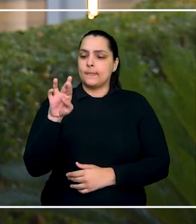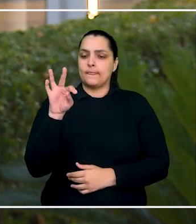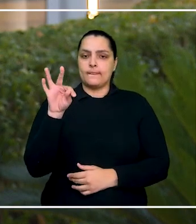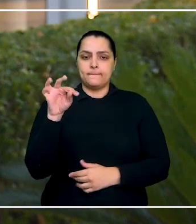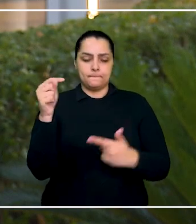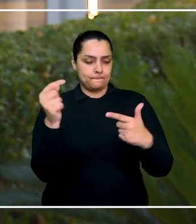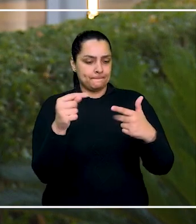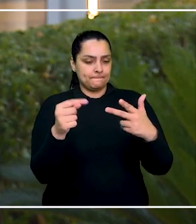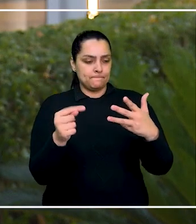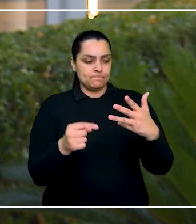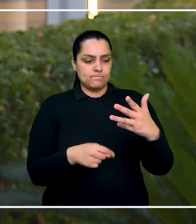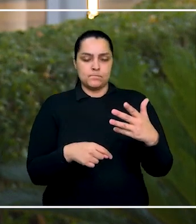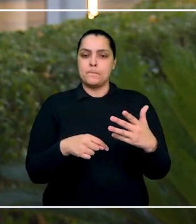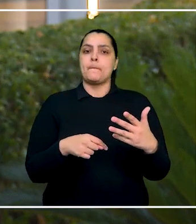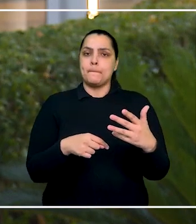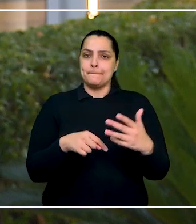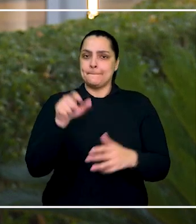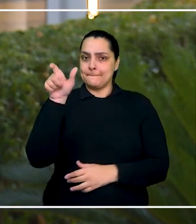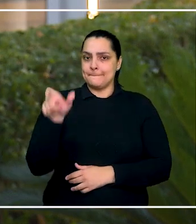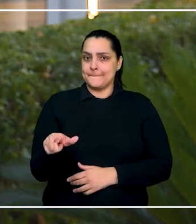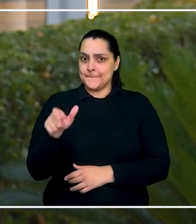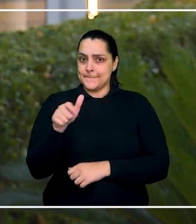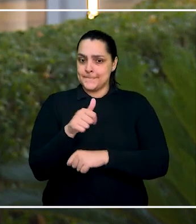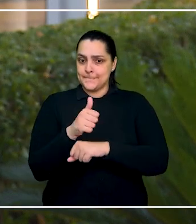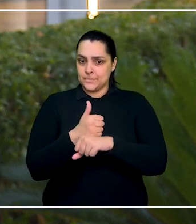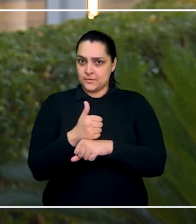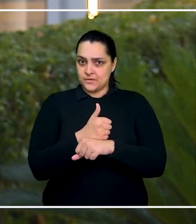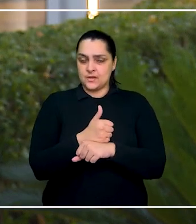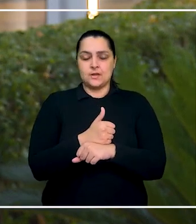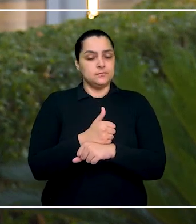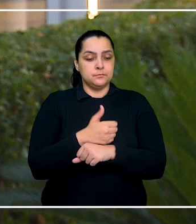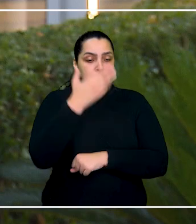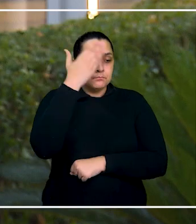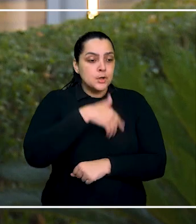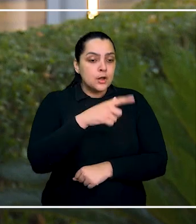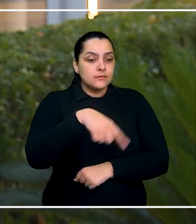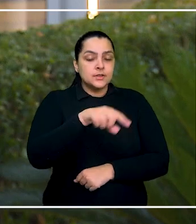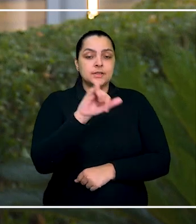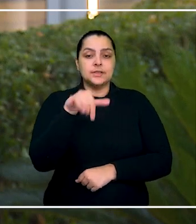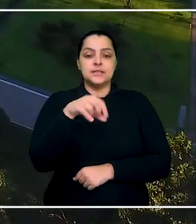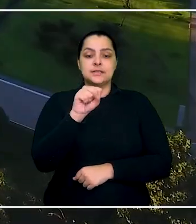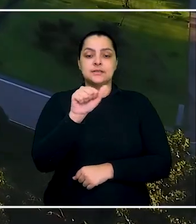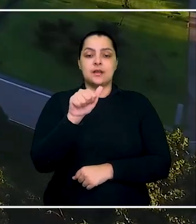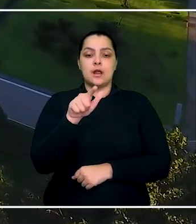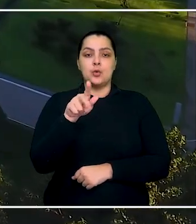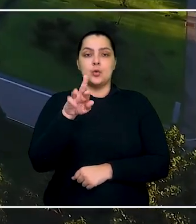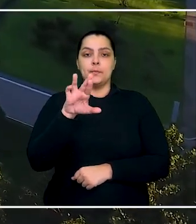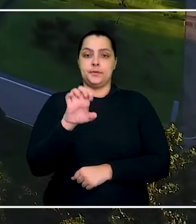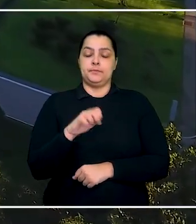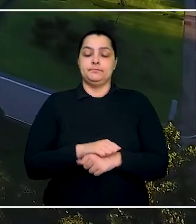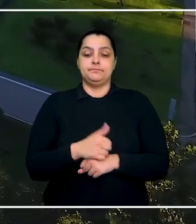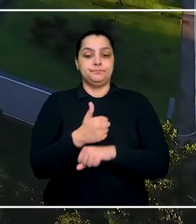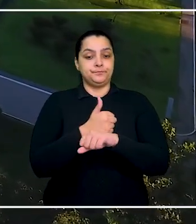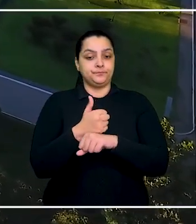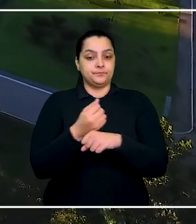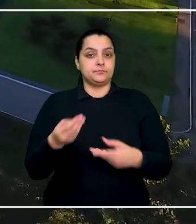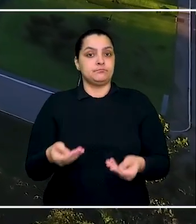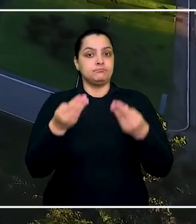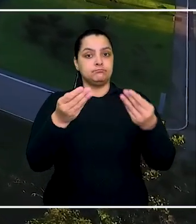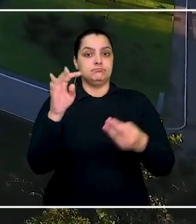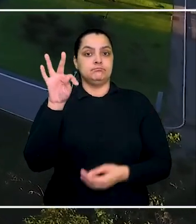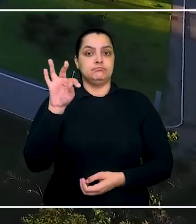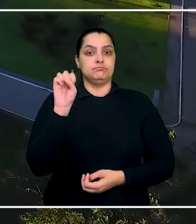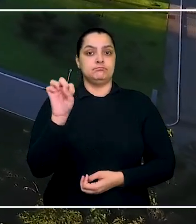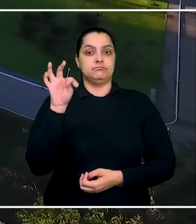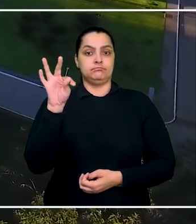nenhum dos pontos citados pelo designer no processo comprova que o local era insalubre. O profissional levou o caso ao